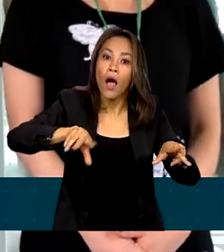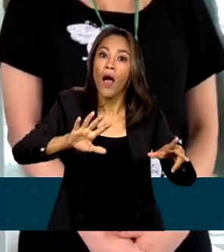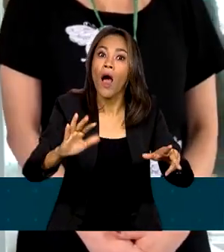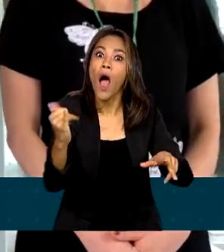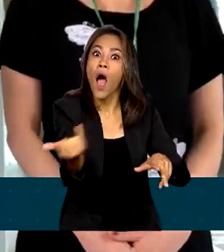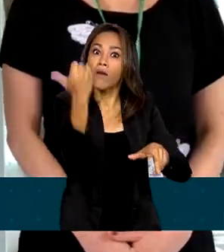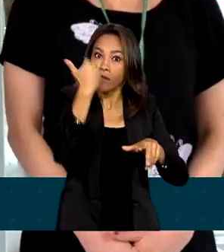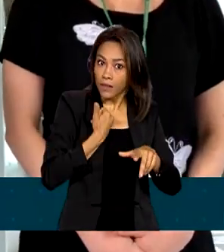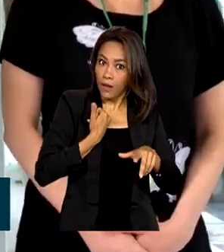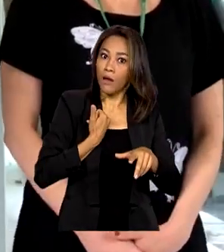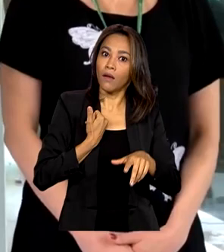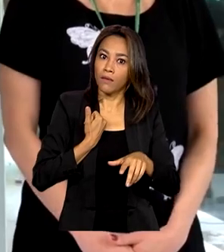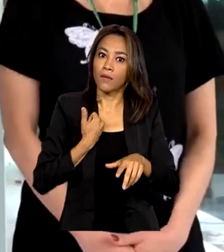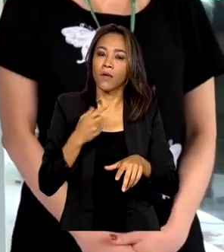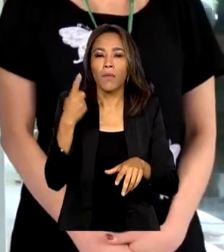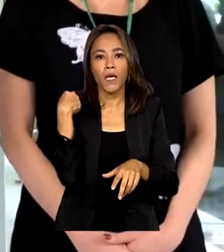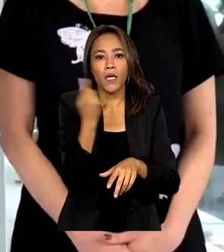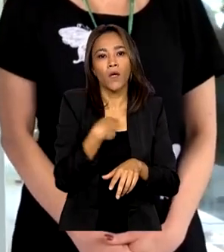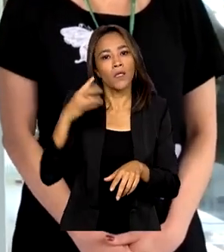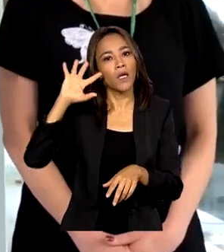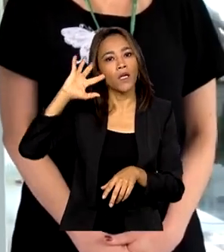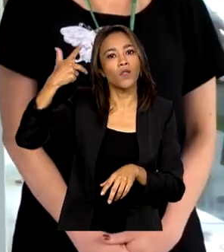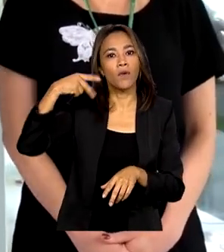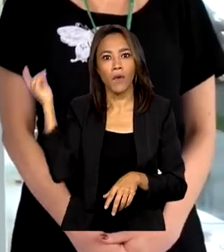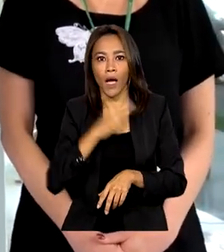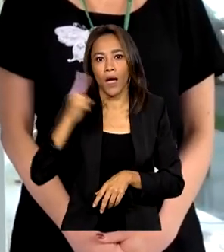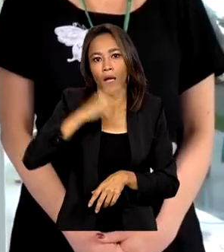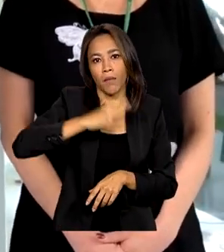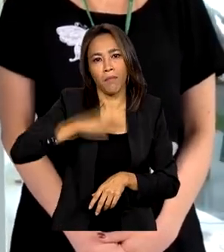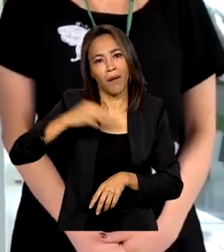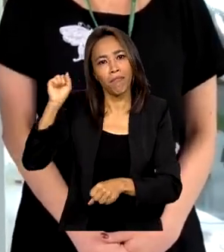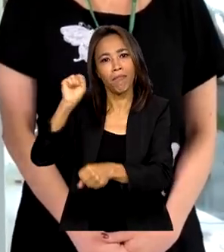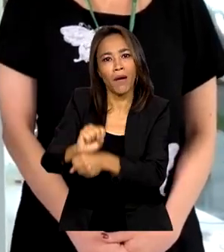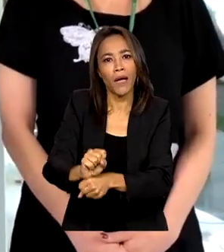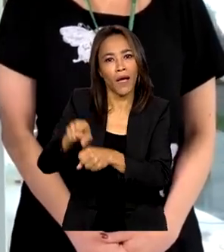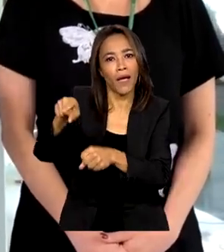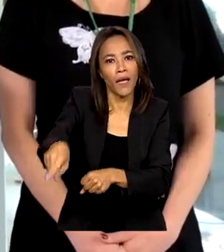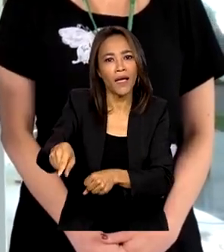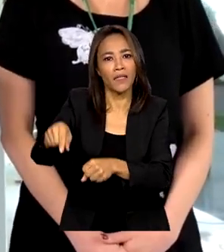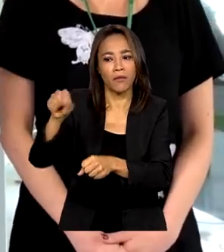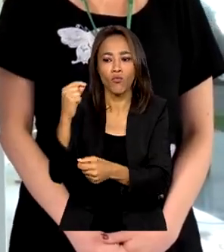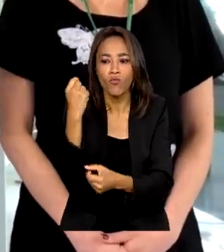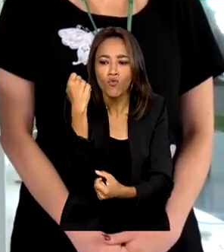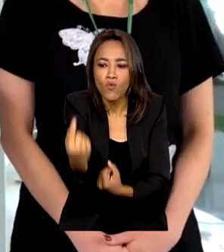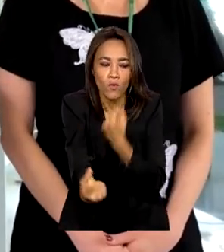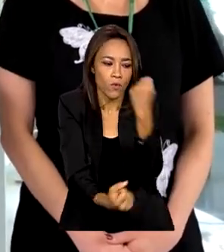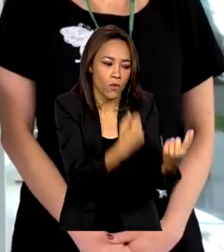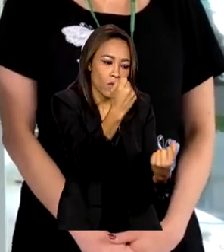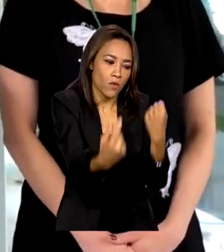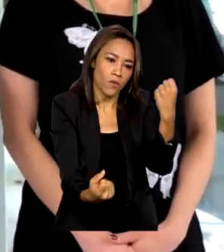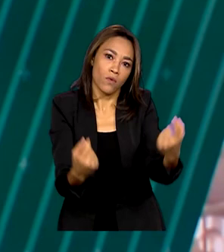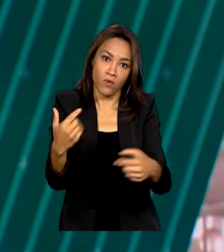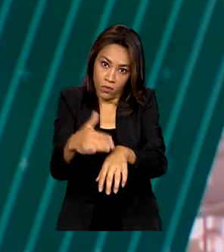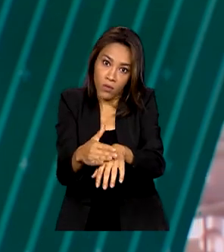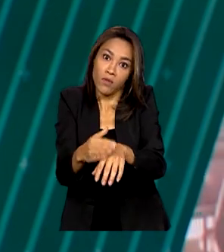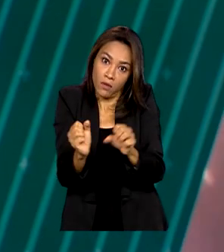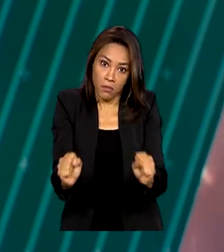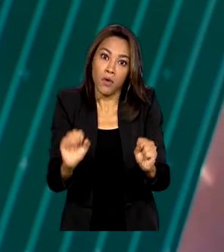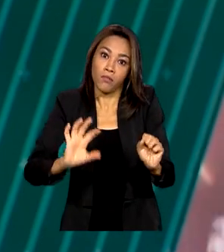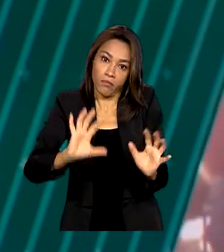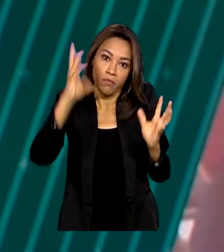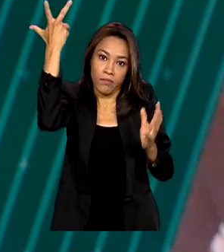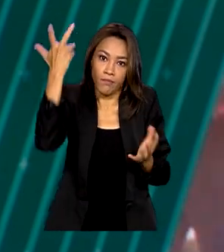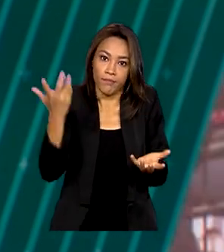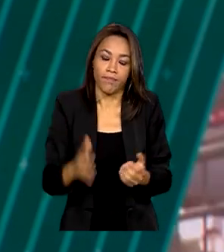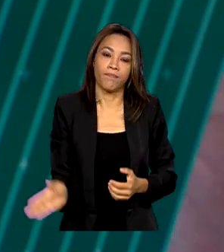imediatamente, para que nós possamos tomar providências rápidas e conter esses pequenos focos que possam vir a acontecer. O